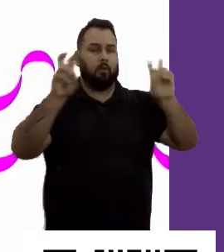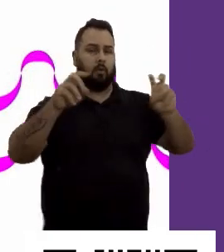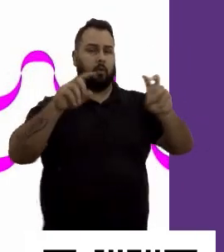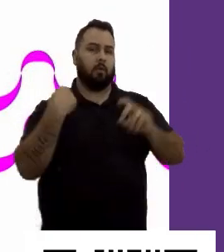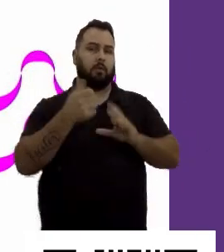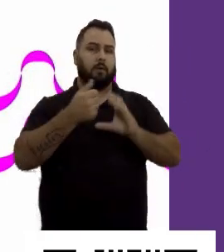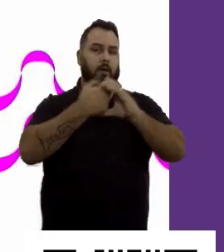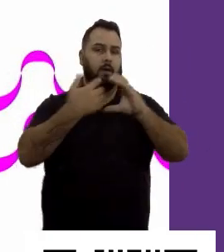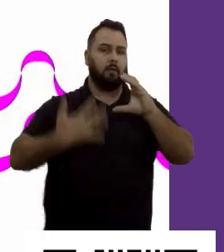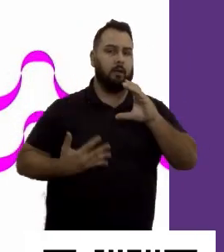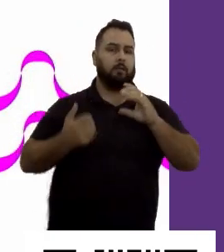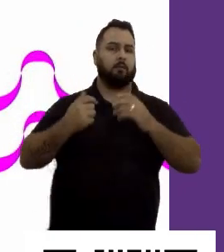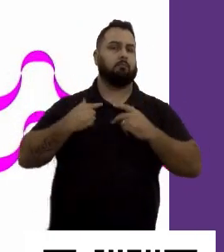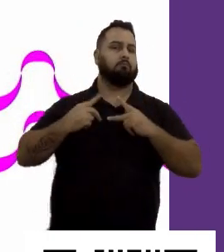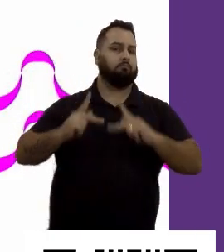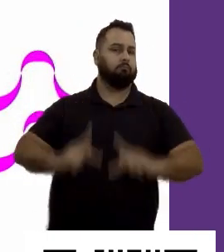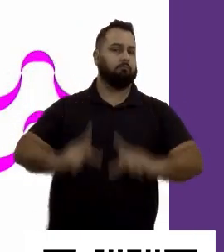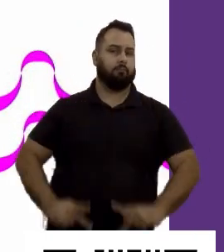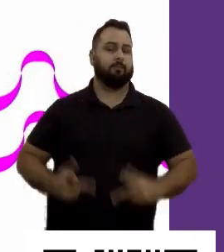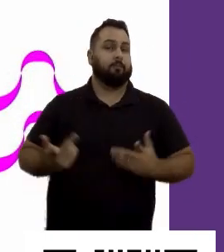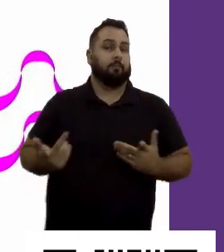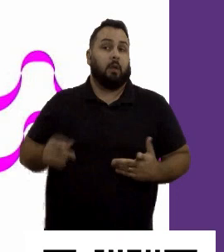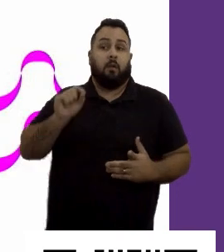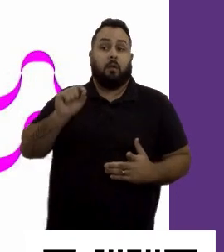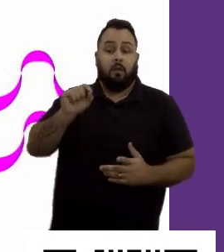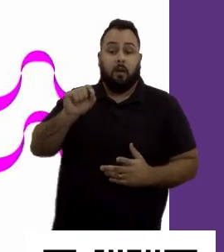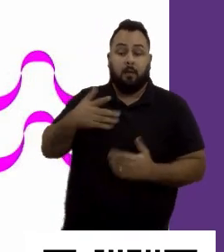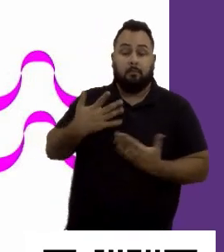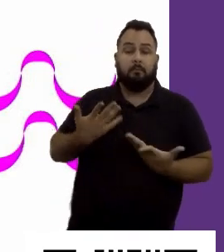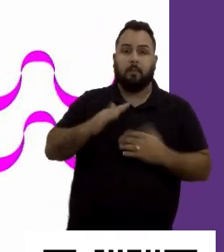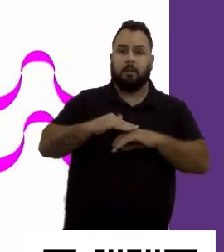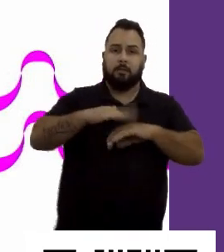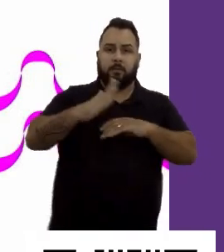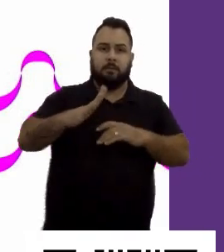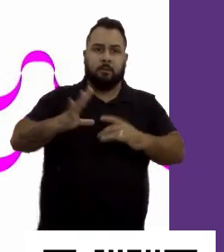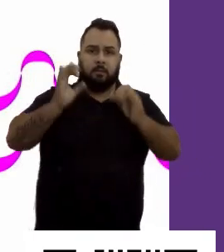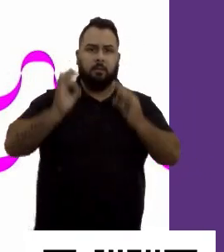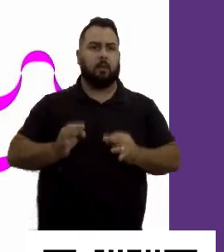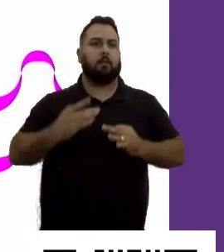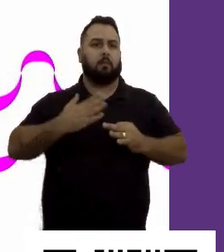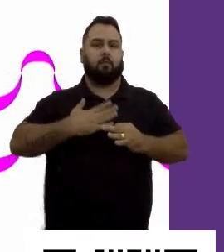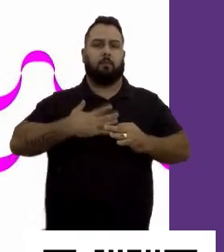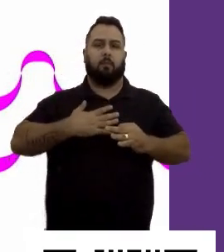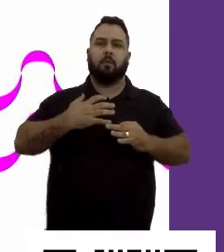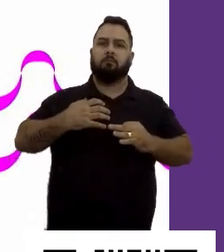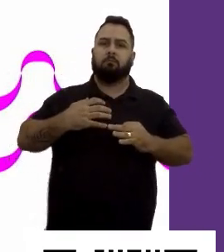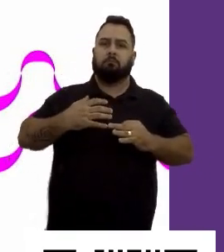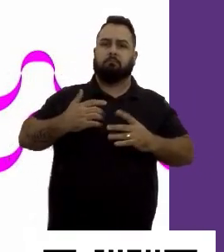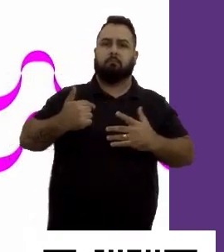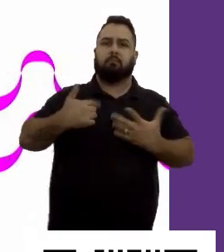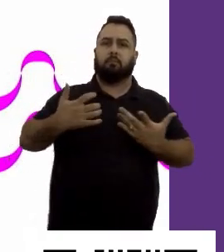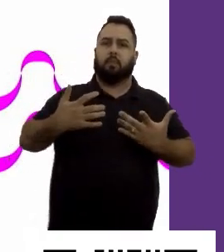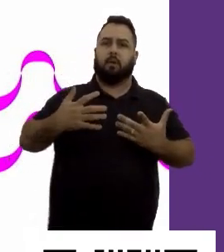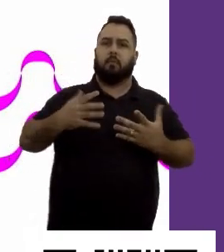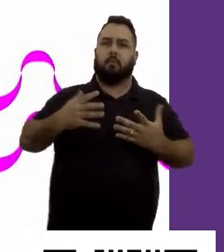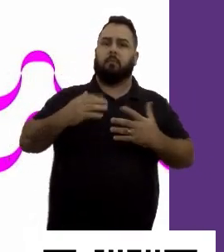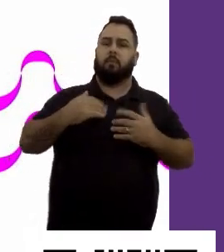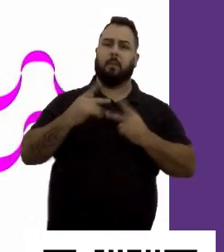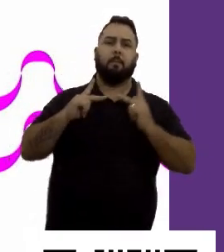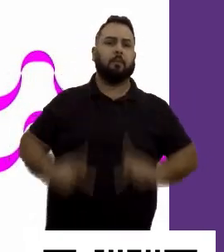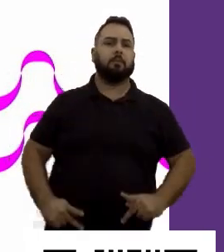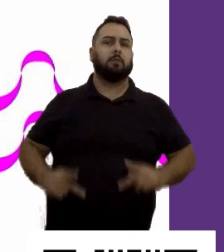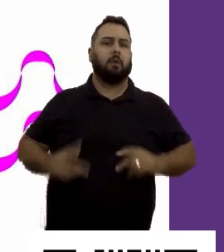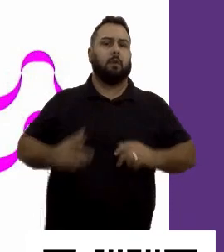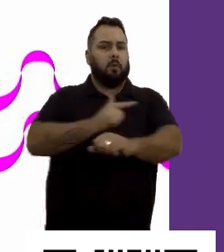comportamentais. O que é mais aderente para o meu jeito? E até na minha escolha de carreira, se eu ainda estou lá no momento